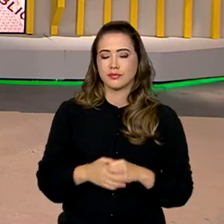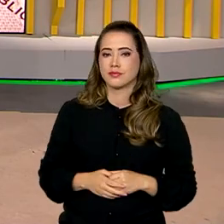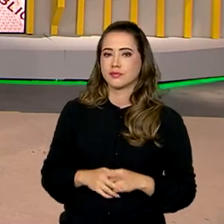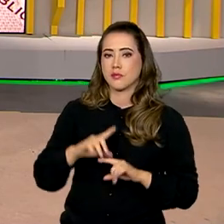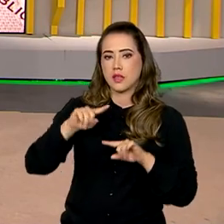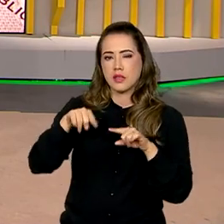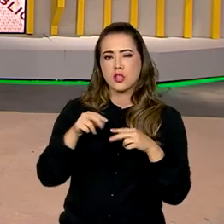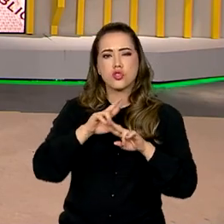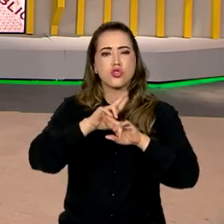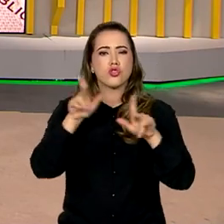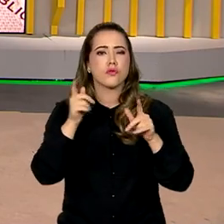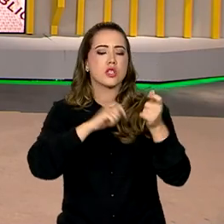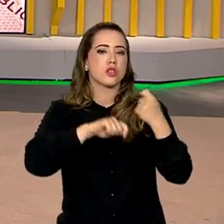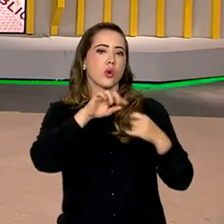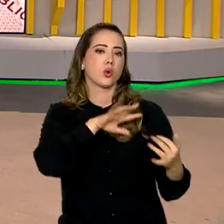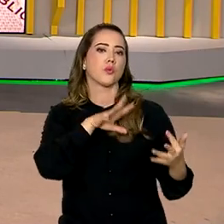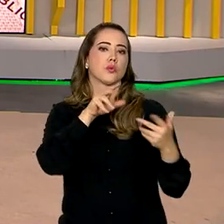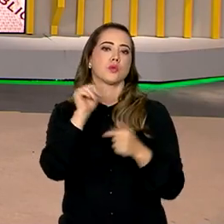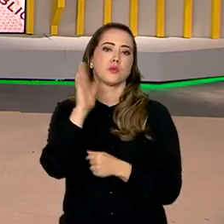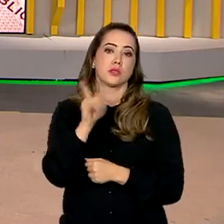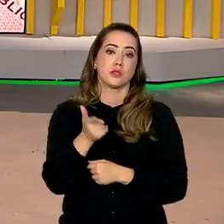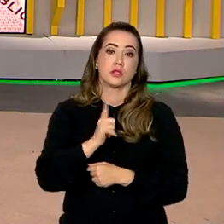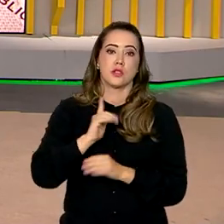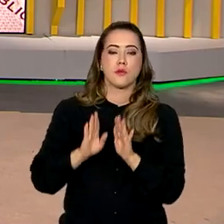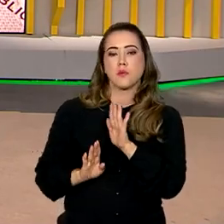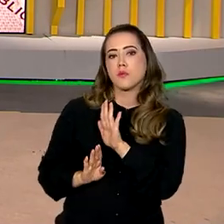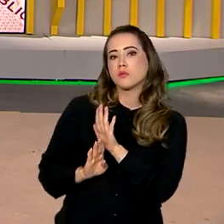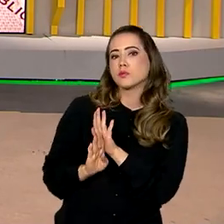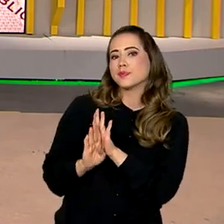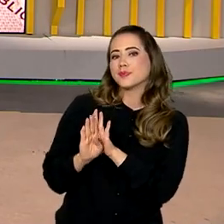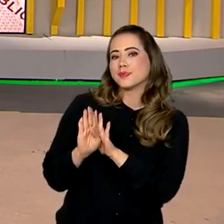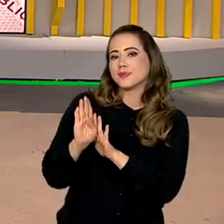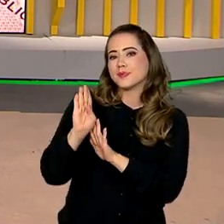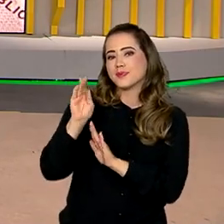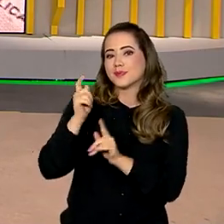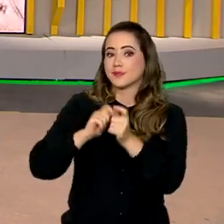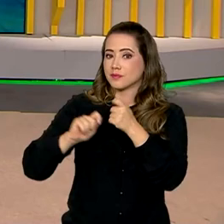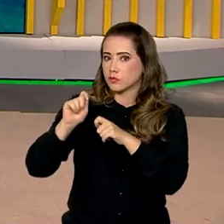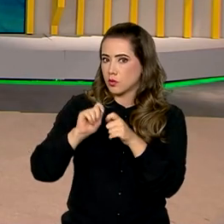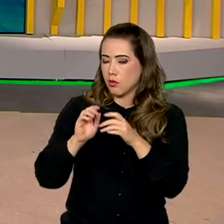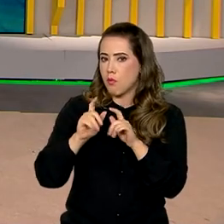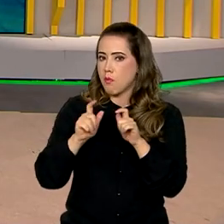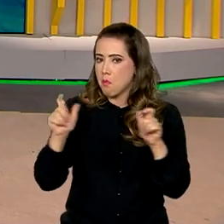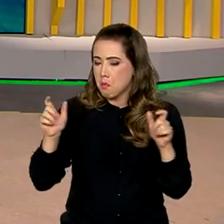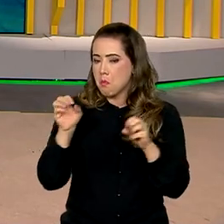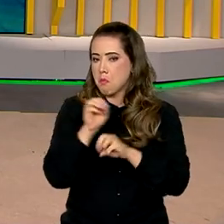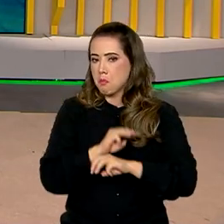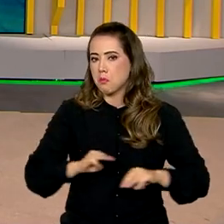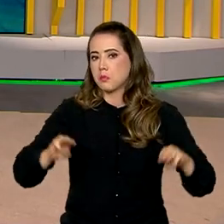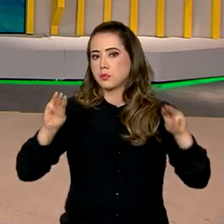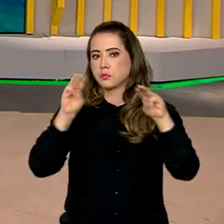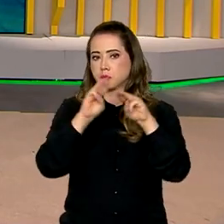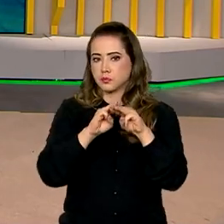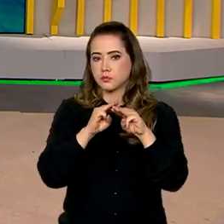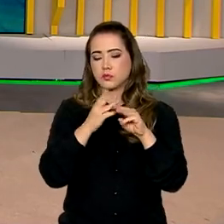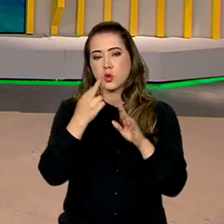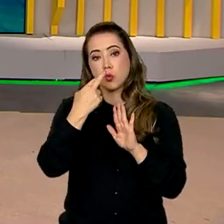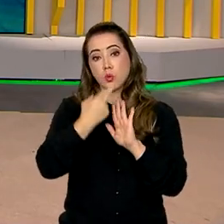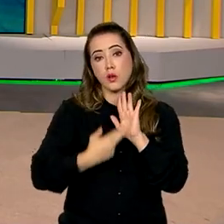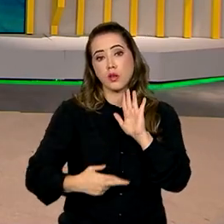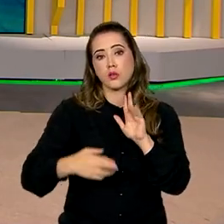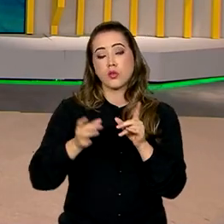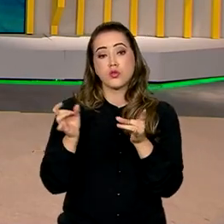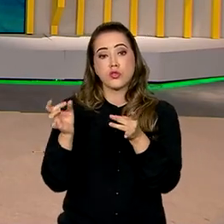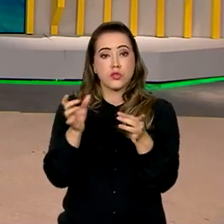E na contramão da economia mundial, o Brasil teve a projeção de crescimento econômico aumentada pelas Nações Unidas